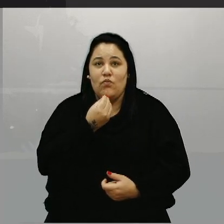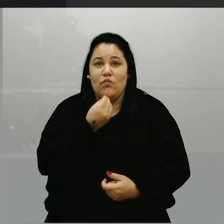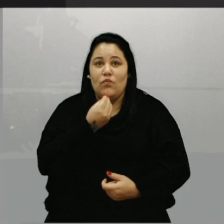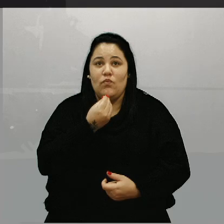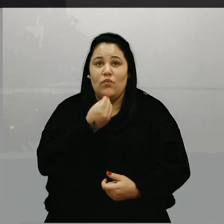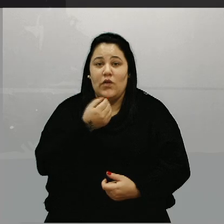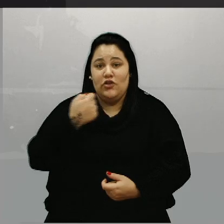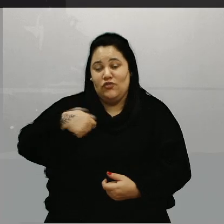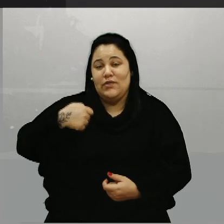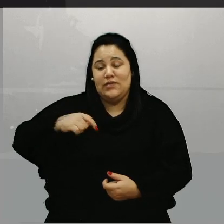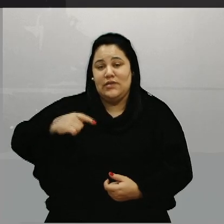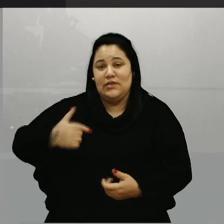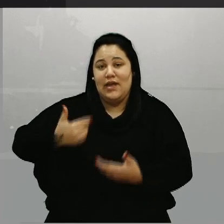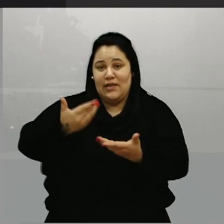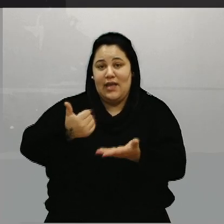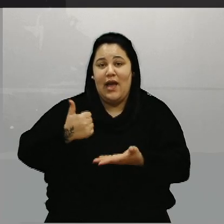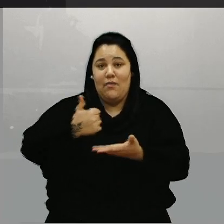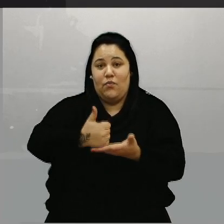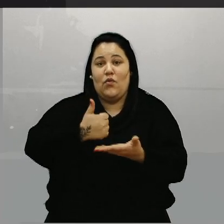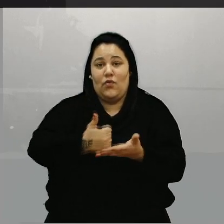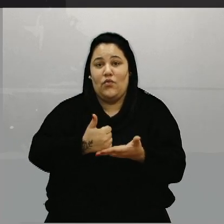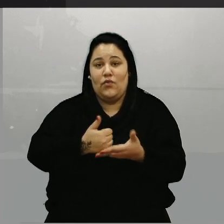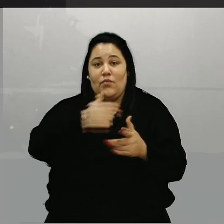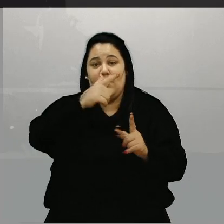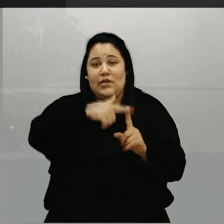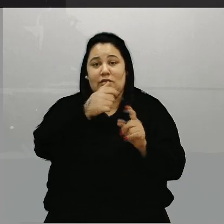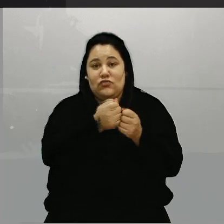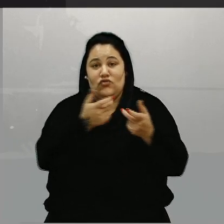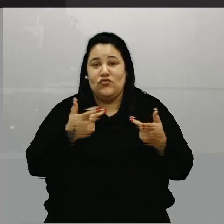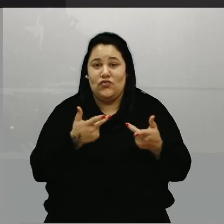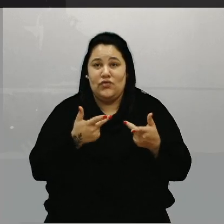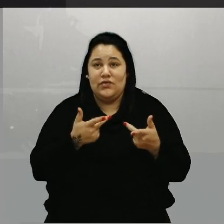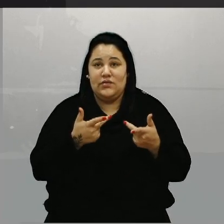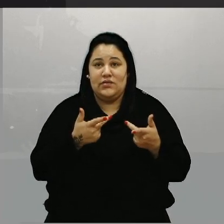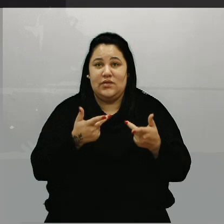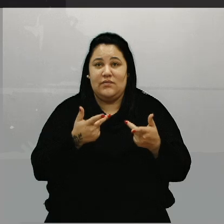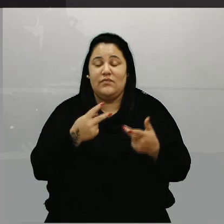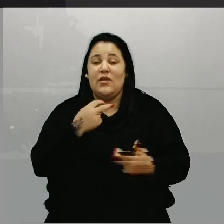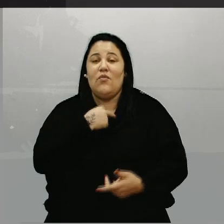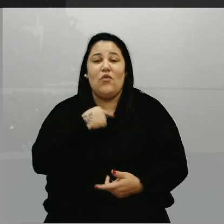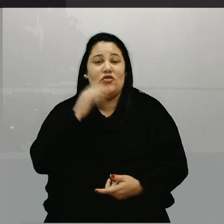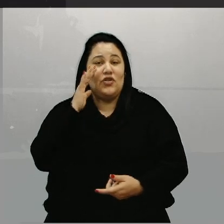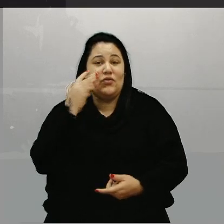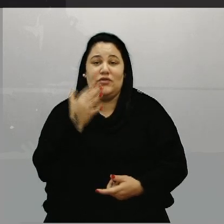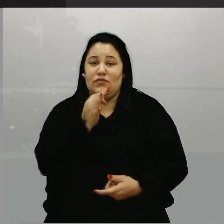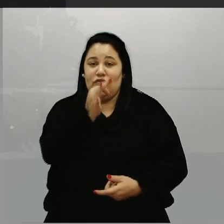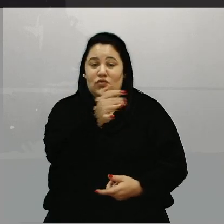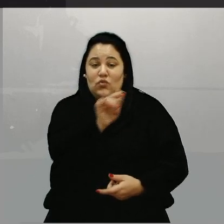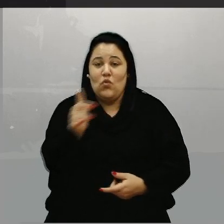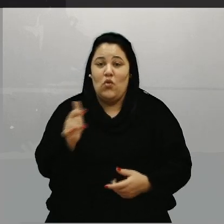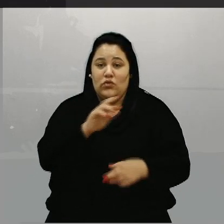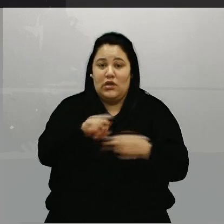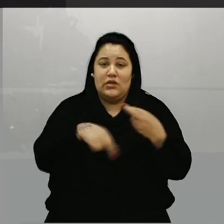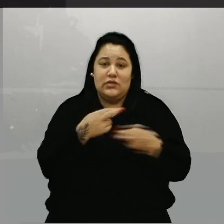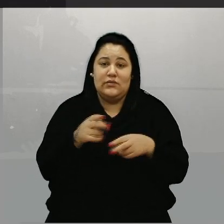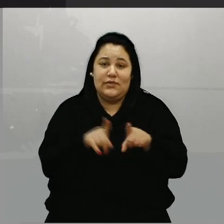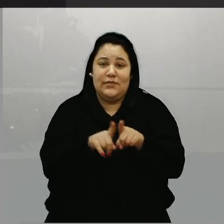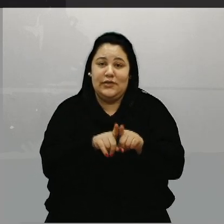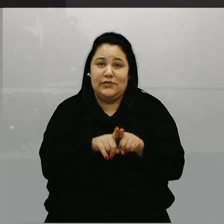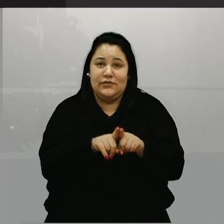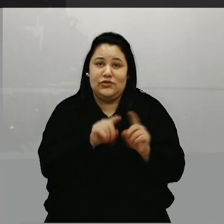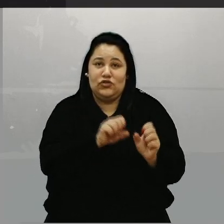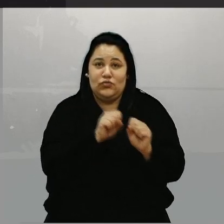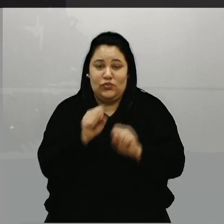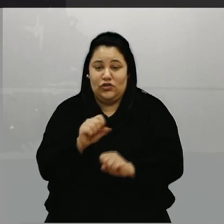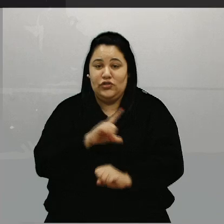gente não der suporte para que esse tipo de situação não volte a acontecer no futuro, com outros relacionamentos, a gente pode ter aí um